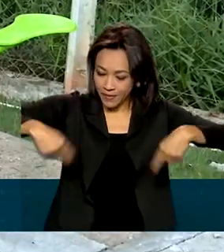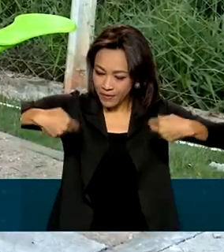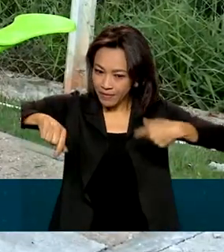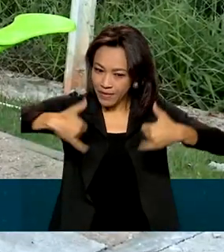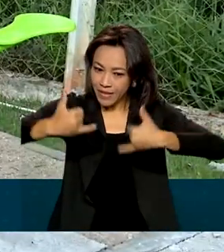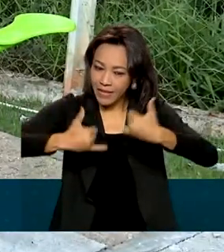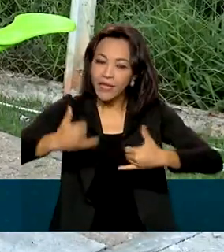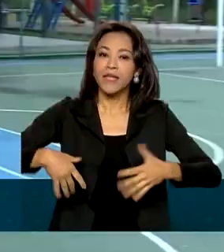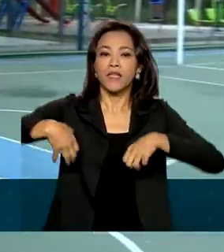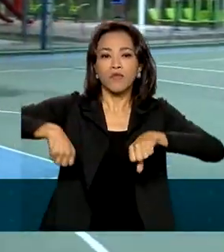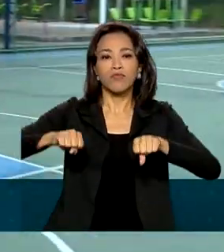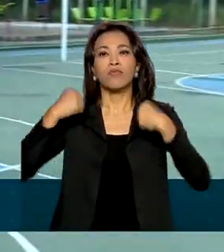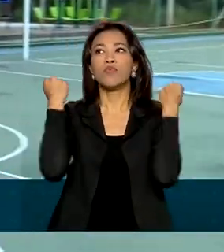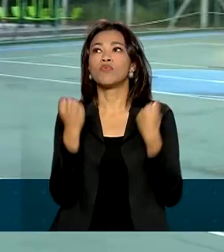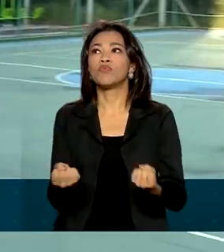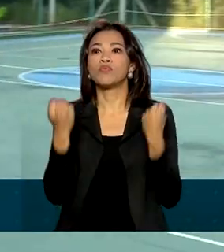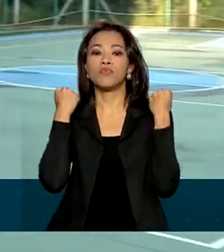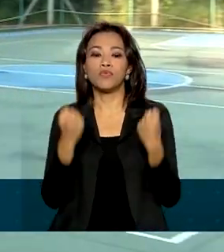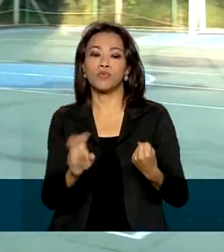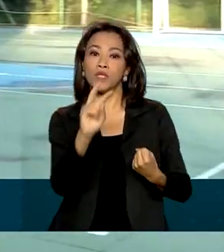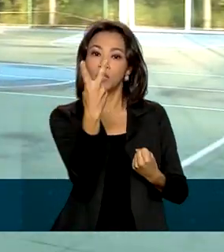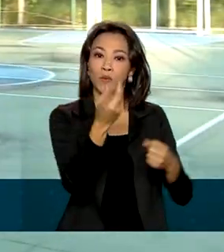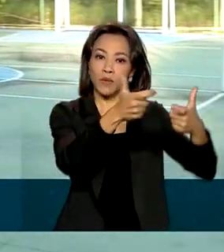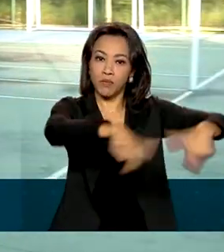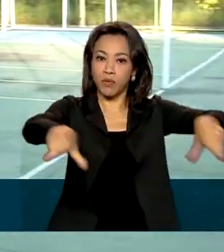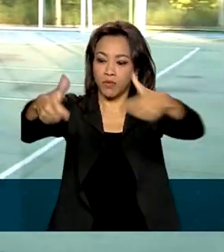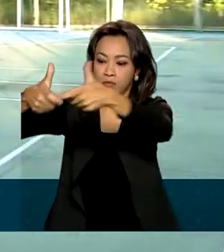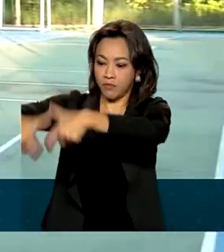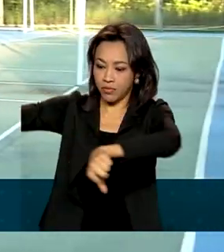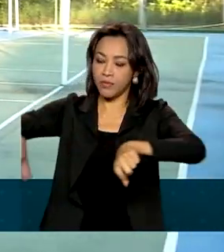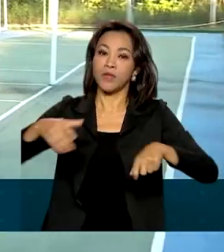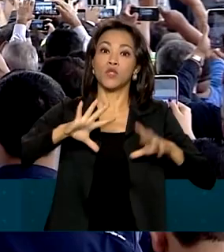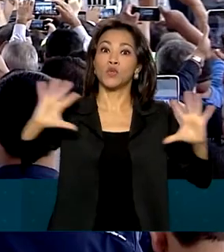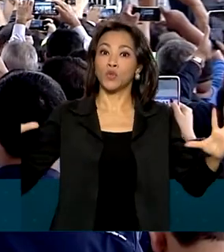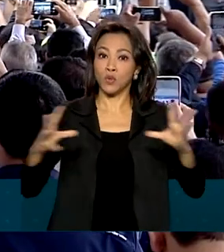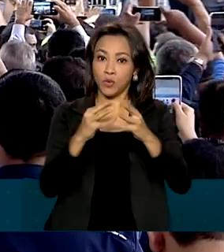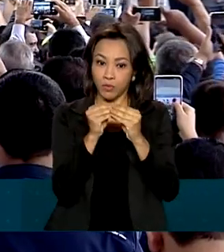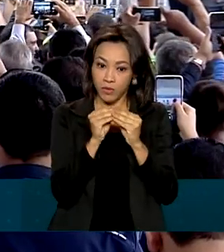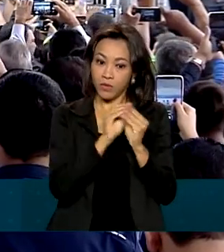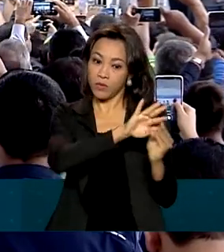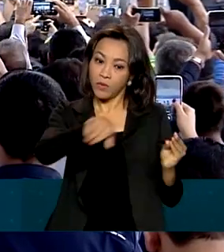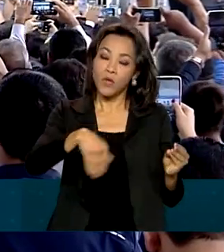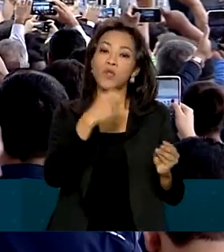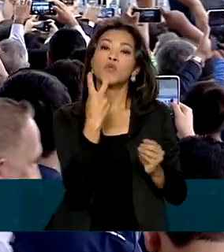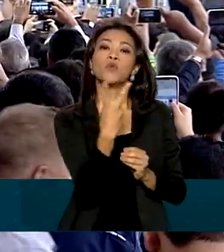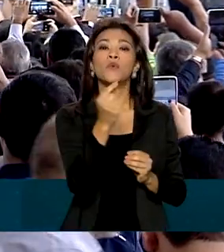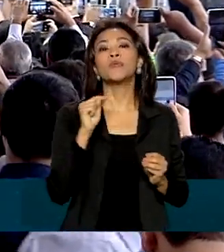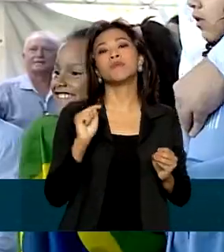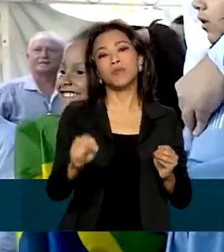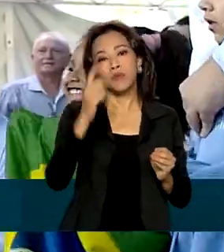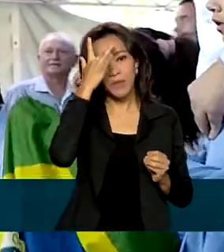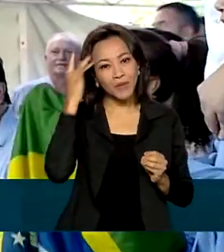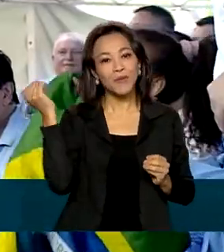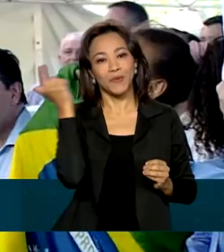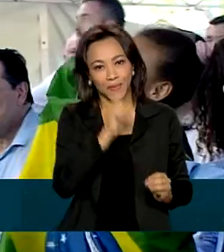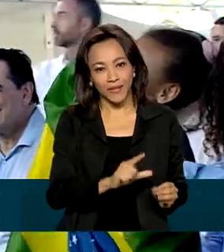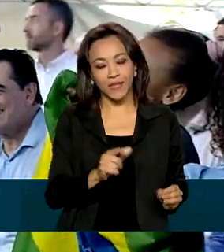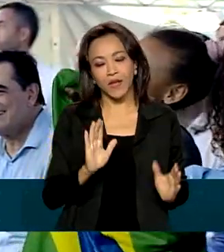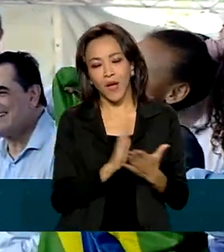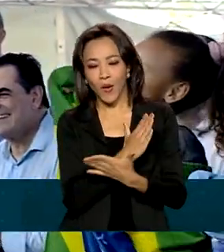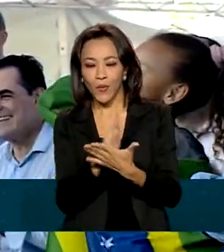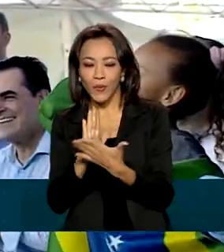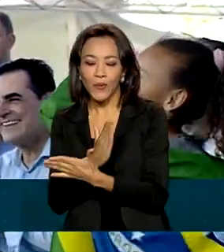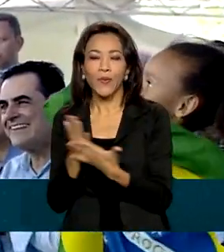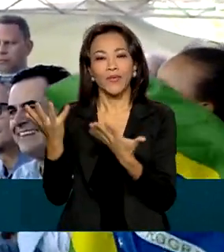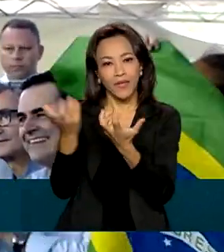aparelhos de ginástica e duas quadras poliesportivas. Ao todo, duas mil pessoas foram beneficiadas. Algumas